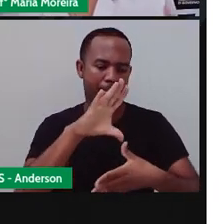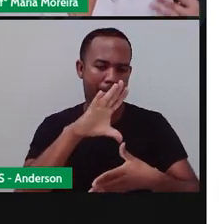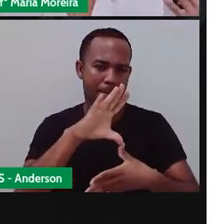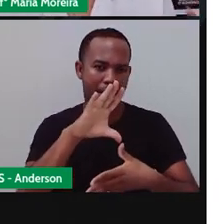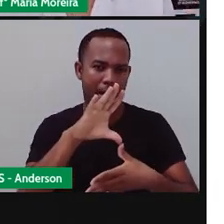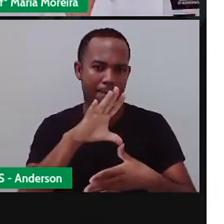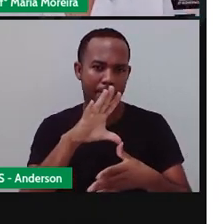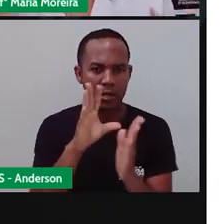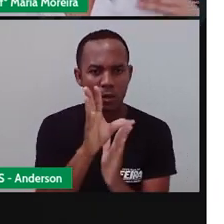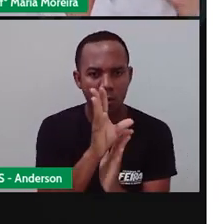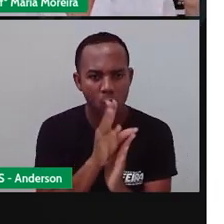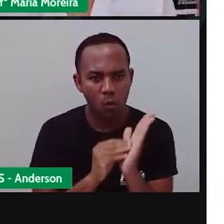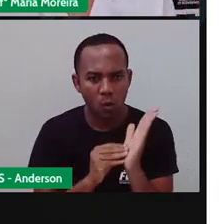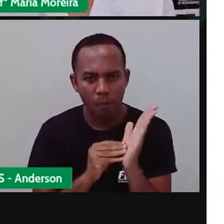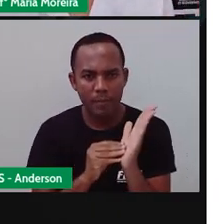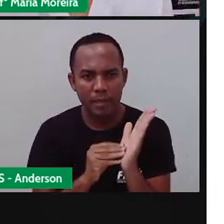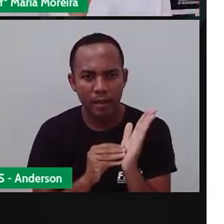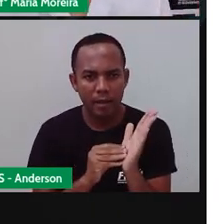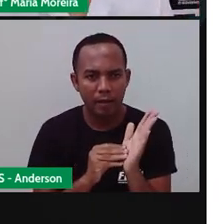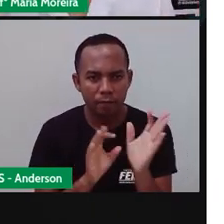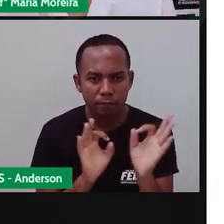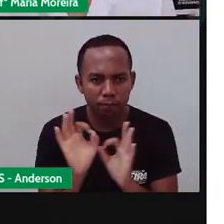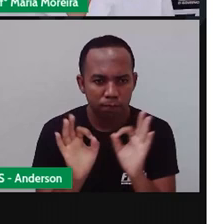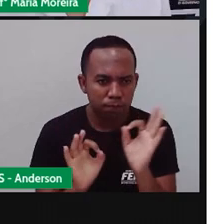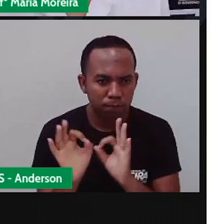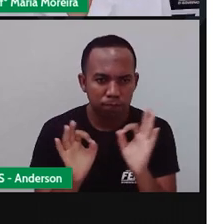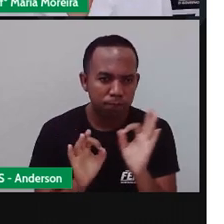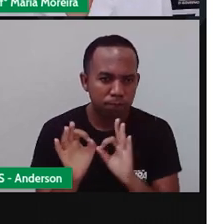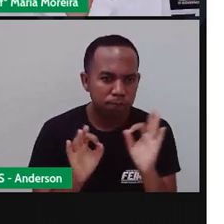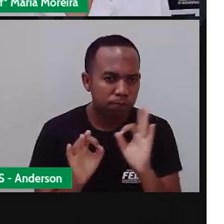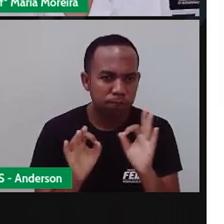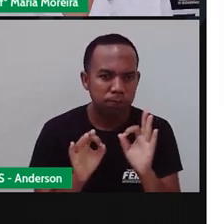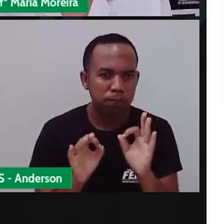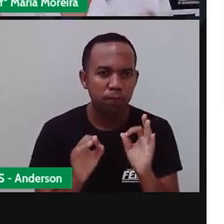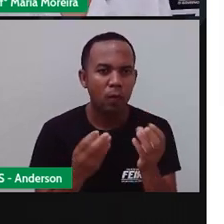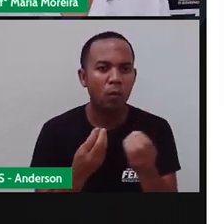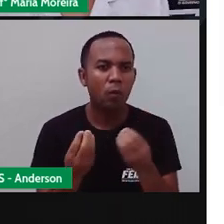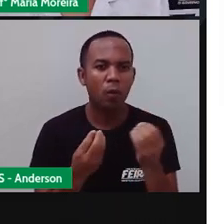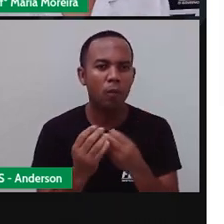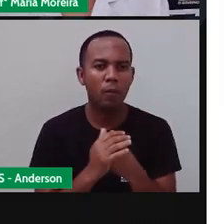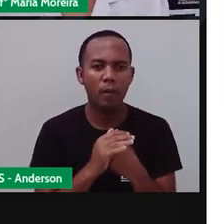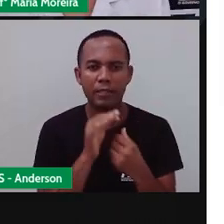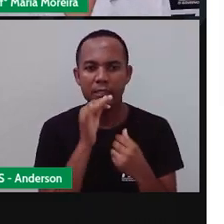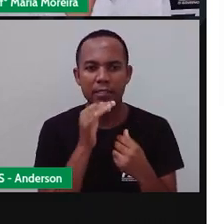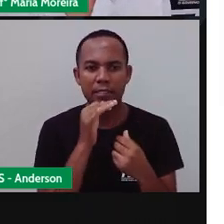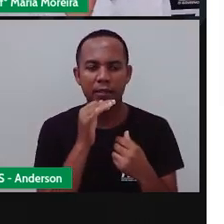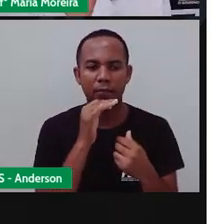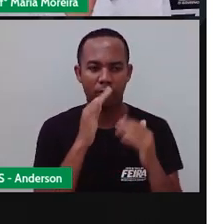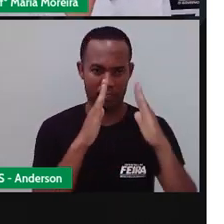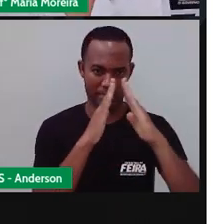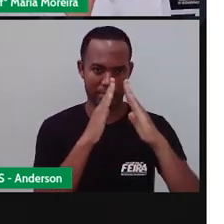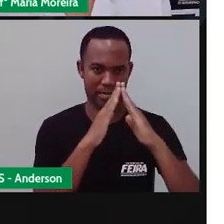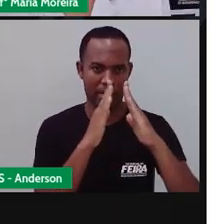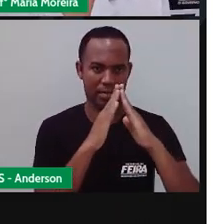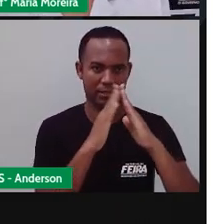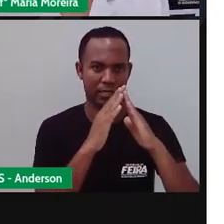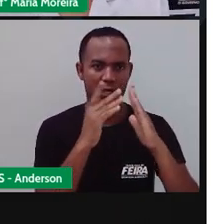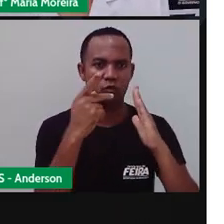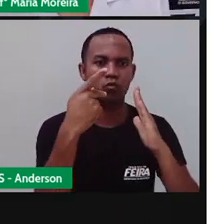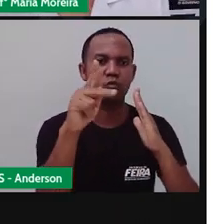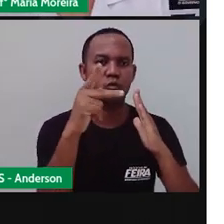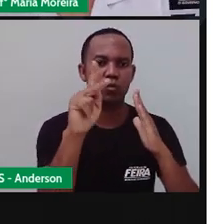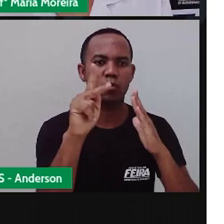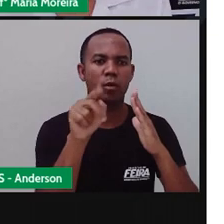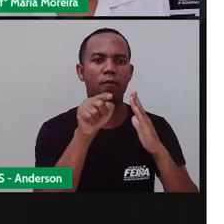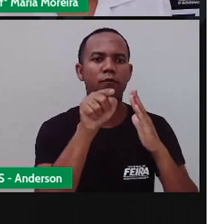Eu não posso fazer um mapa de uma coisa que não está no caminho. Então, por exemplo, eu vou fazer o mapa do meu bairro, né? Vou mapear o meu bairro.